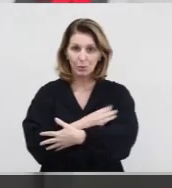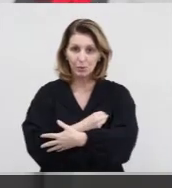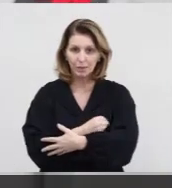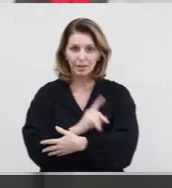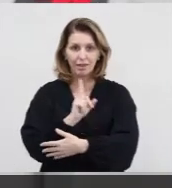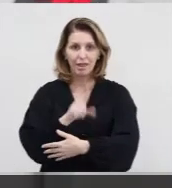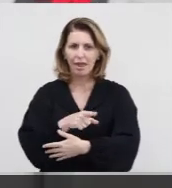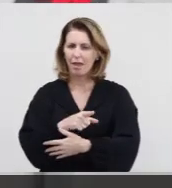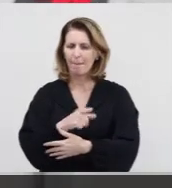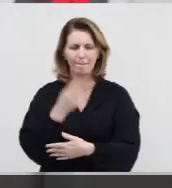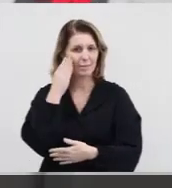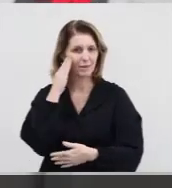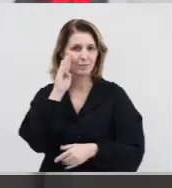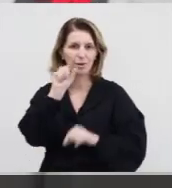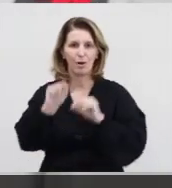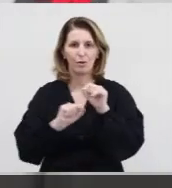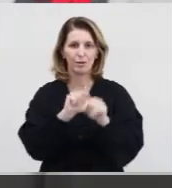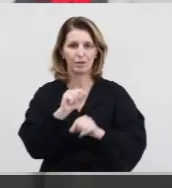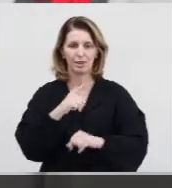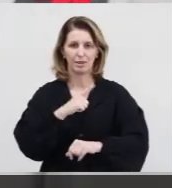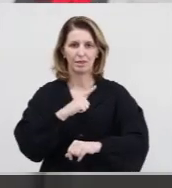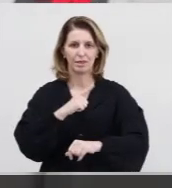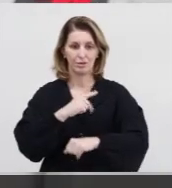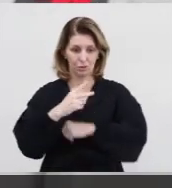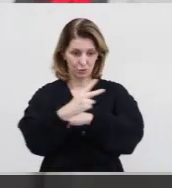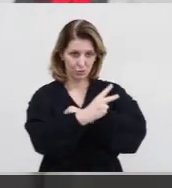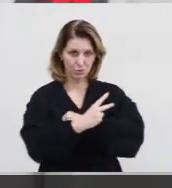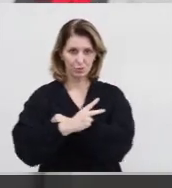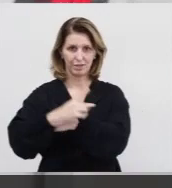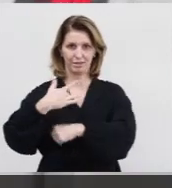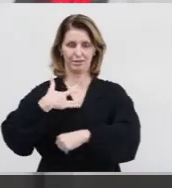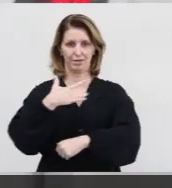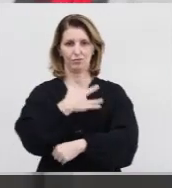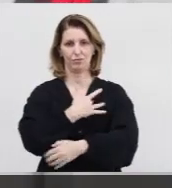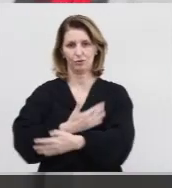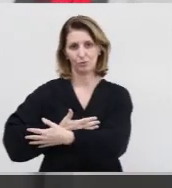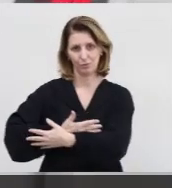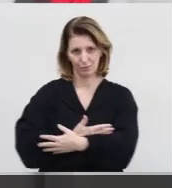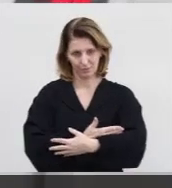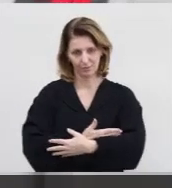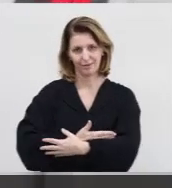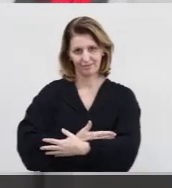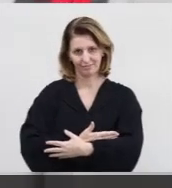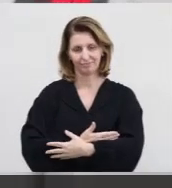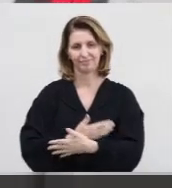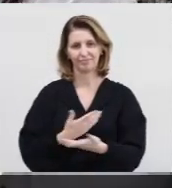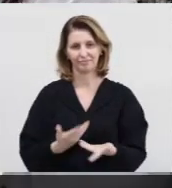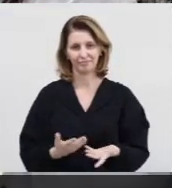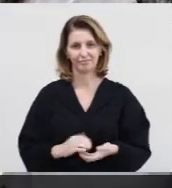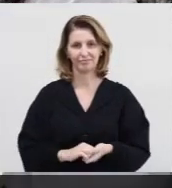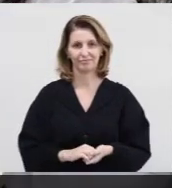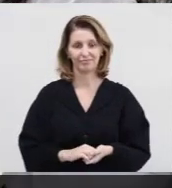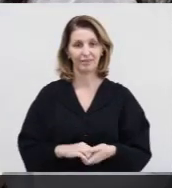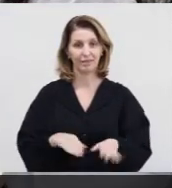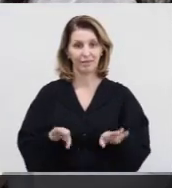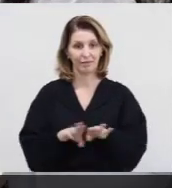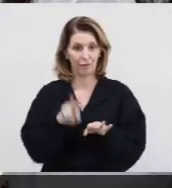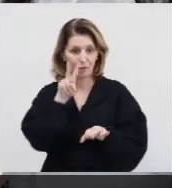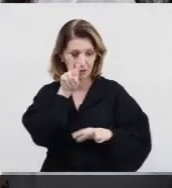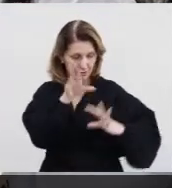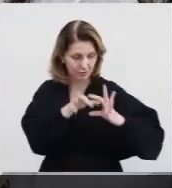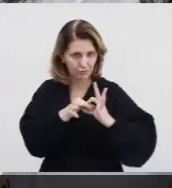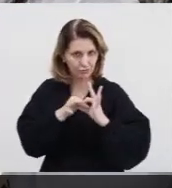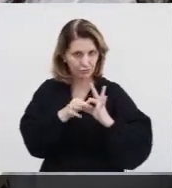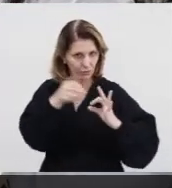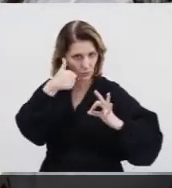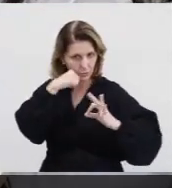materno é consagrado como tendo um efeito protetor para o bebê em relação às doenças. Além de fortalecer o